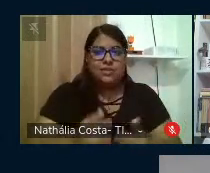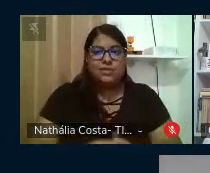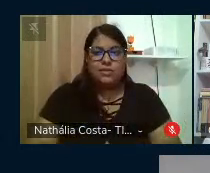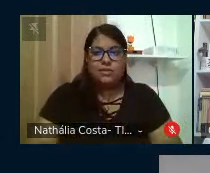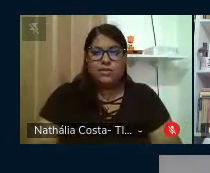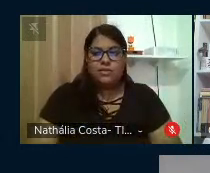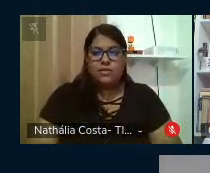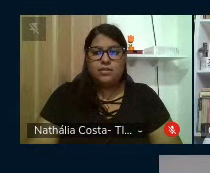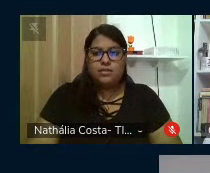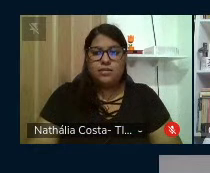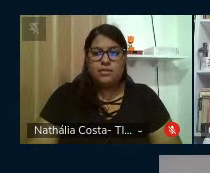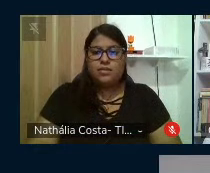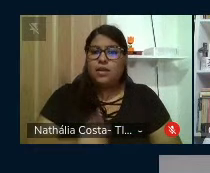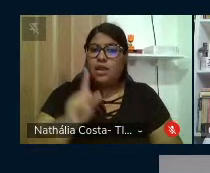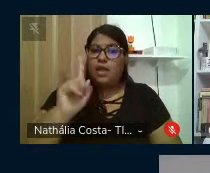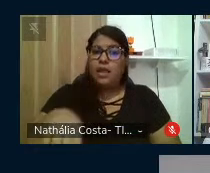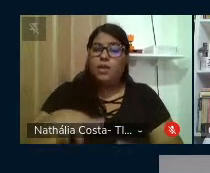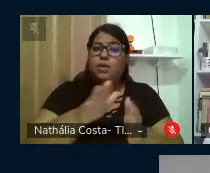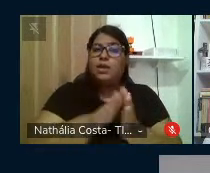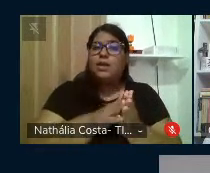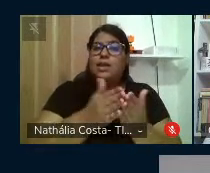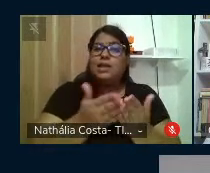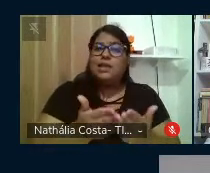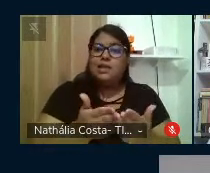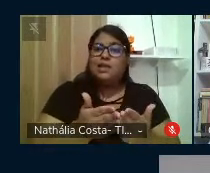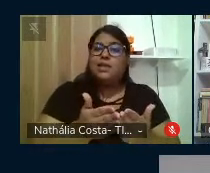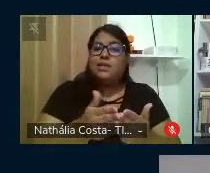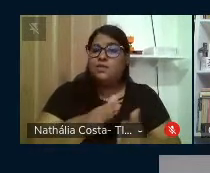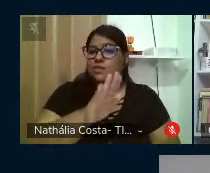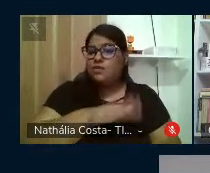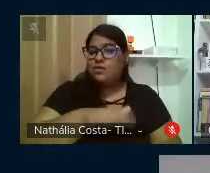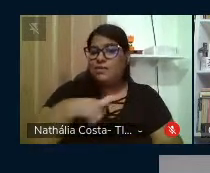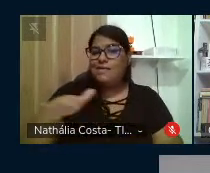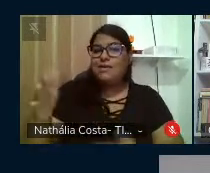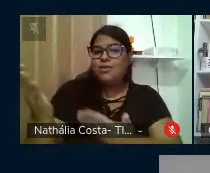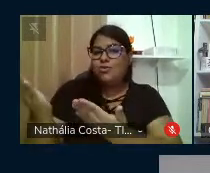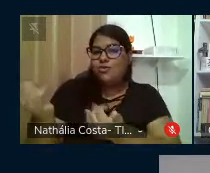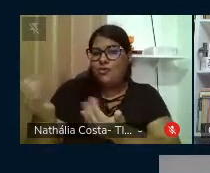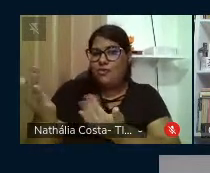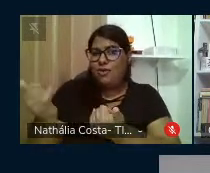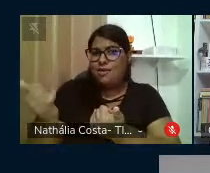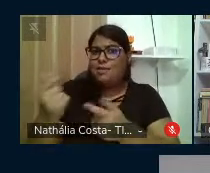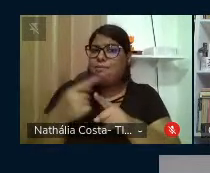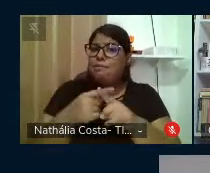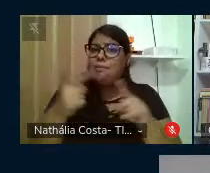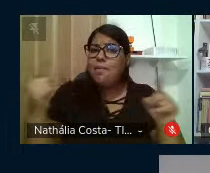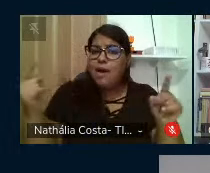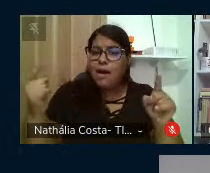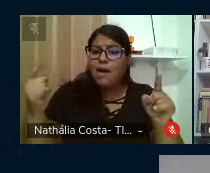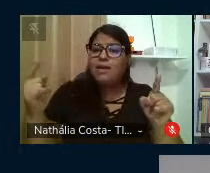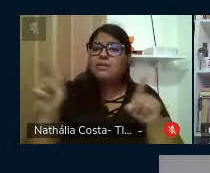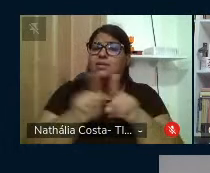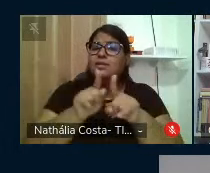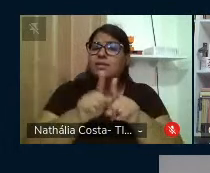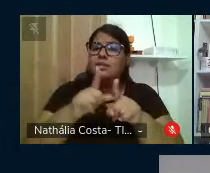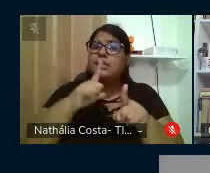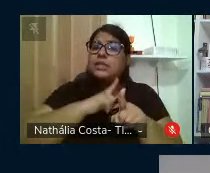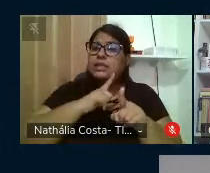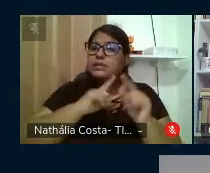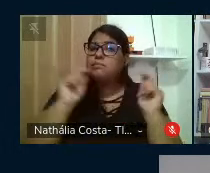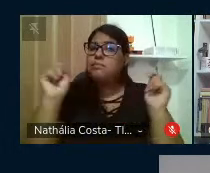que seria um livro infantil-juvenil, mas que trouxesse a